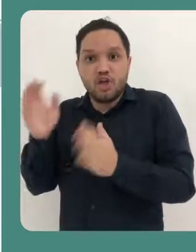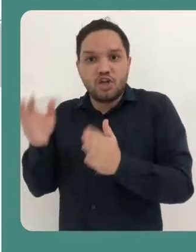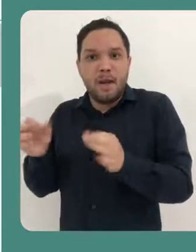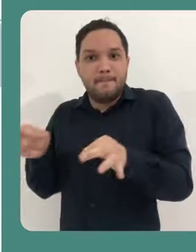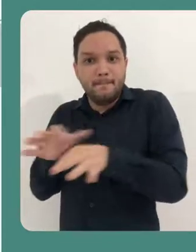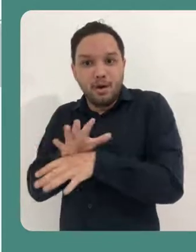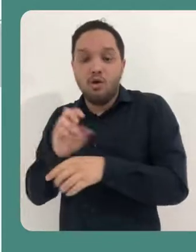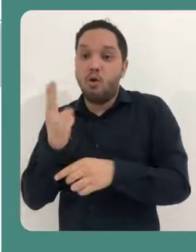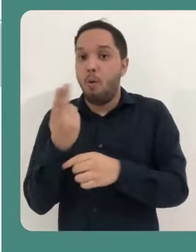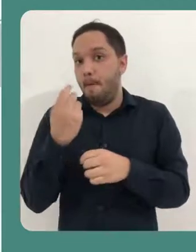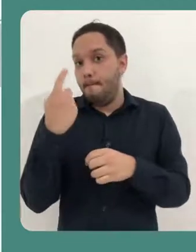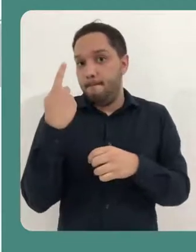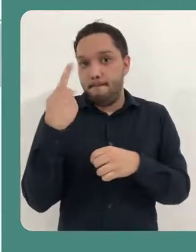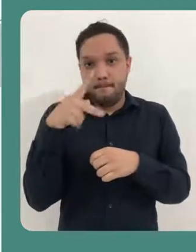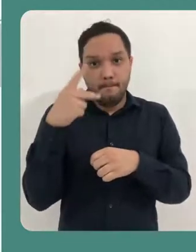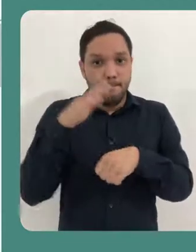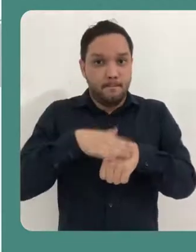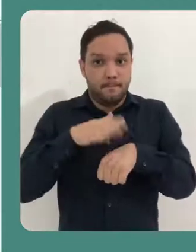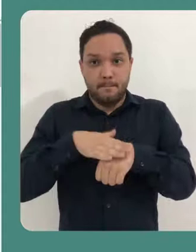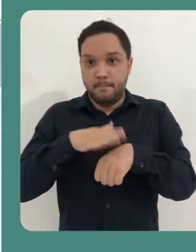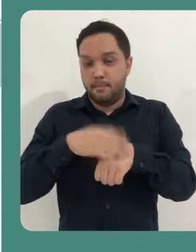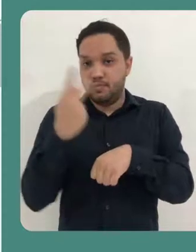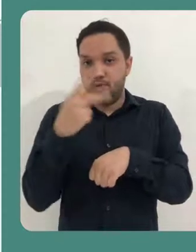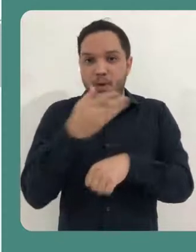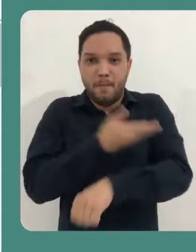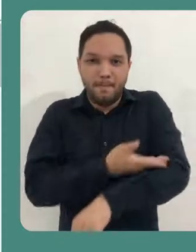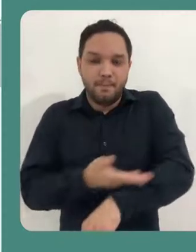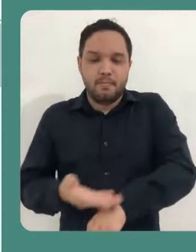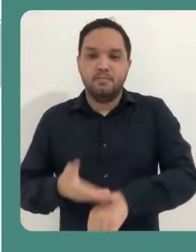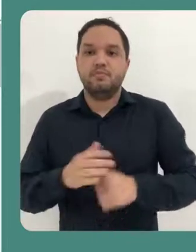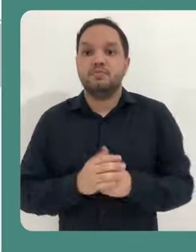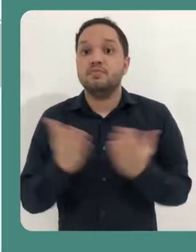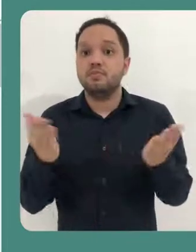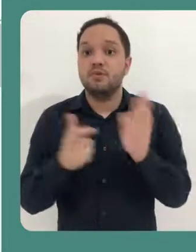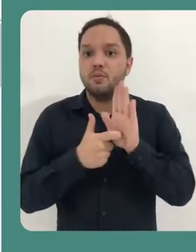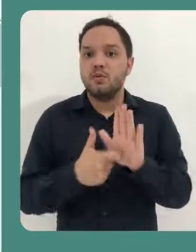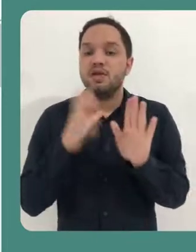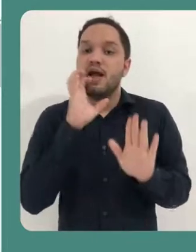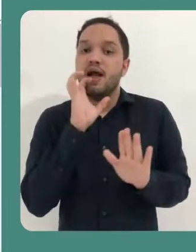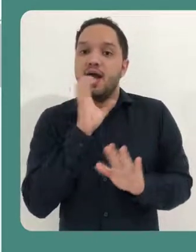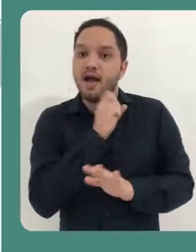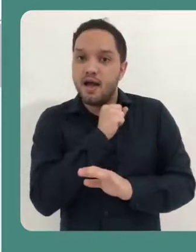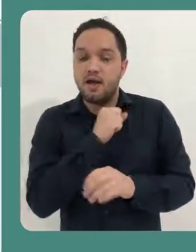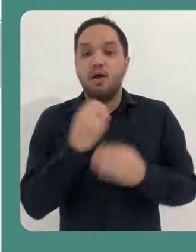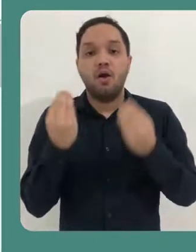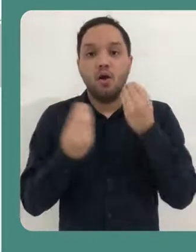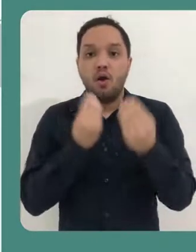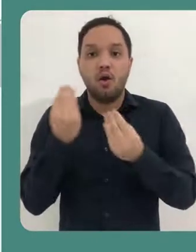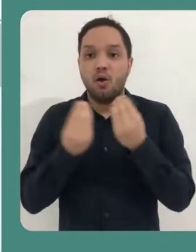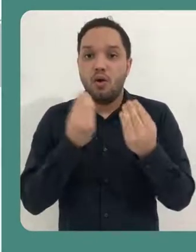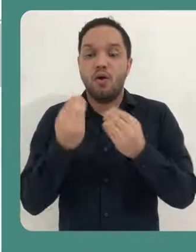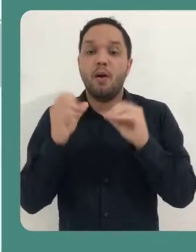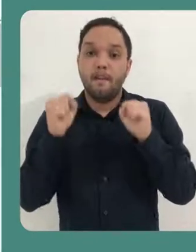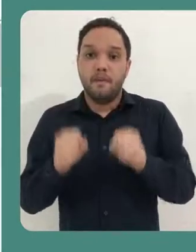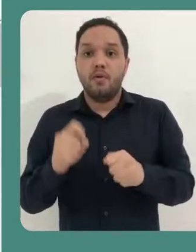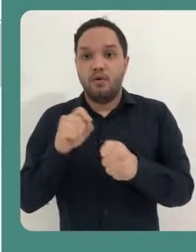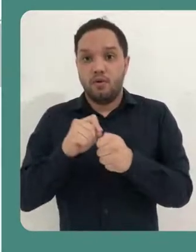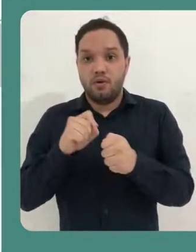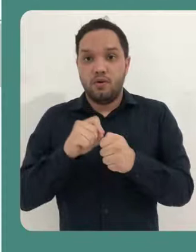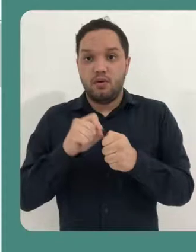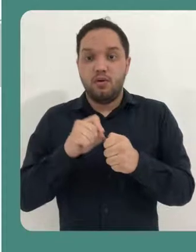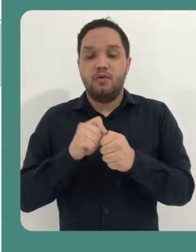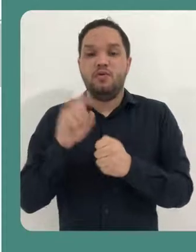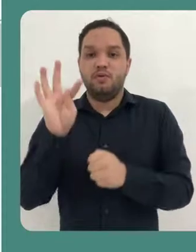template já pré-formatada ou começar de uma totalmente em branco. Eu vou fazer aqui uma demonstração rapidamente